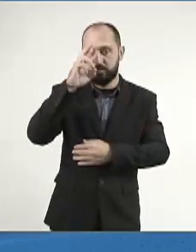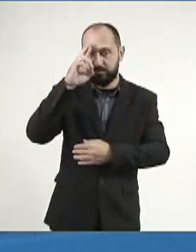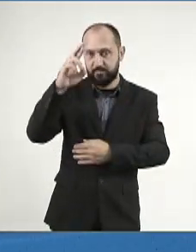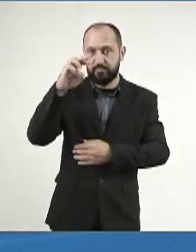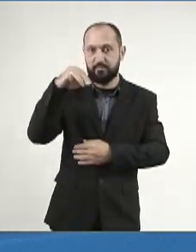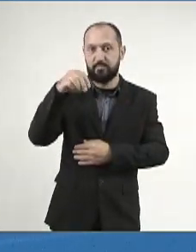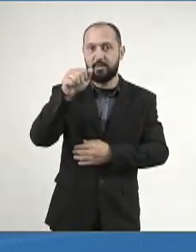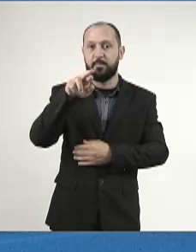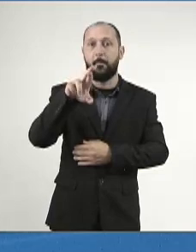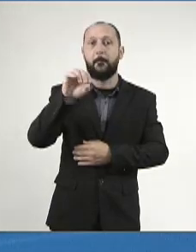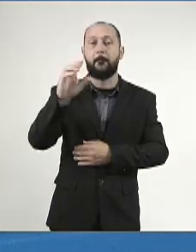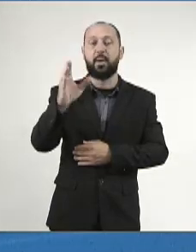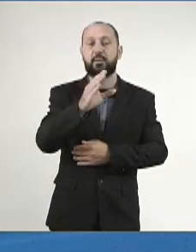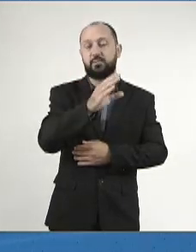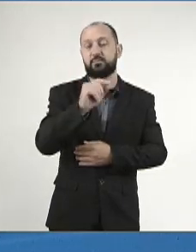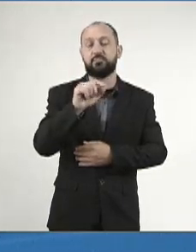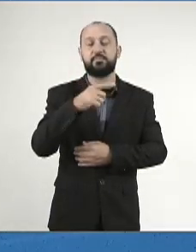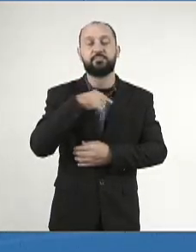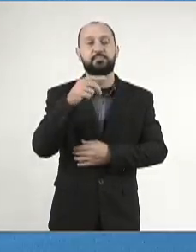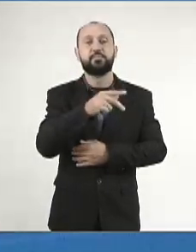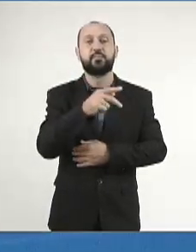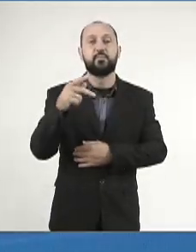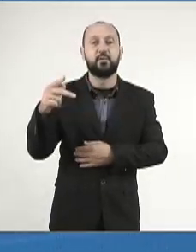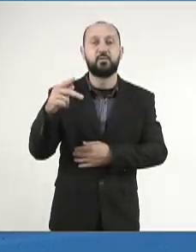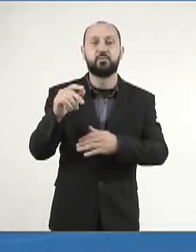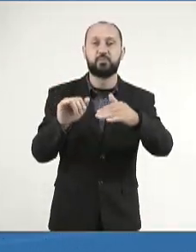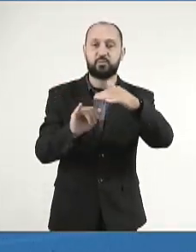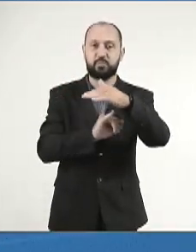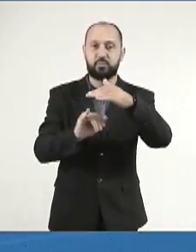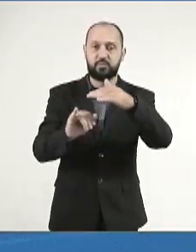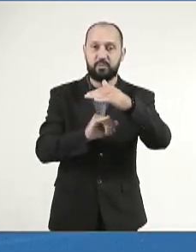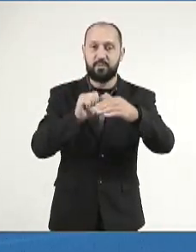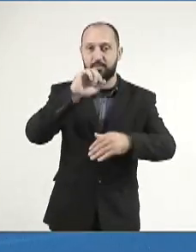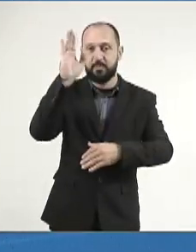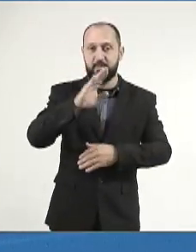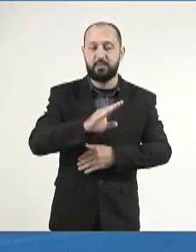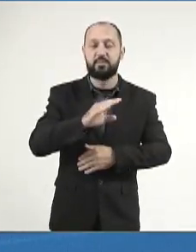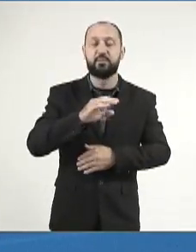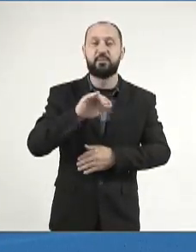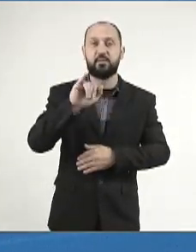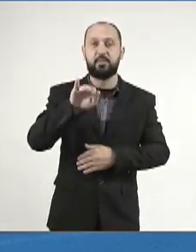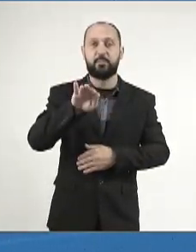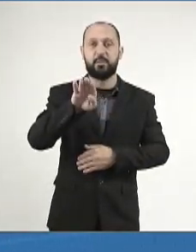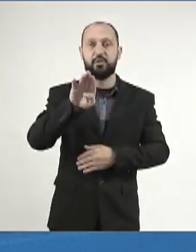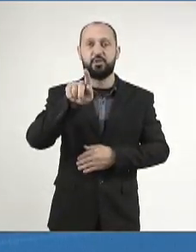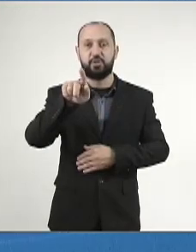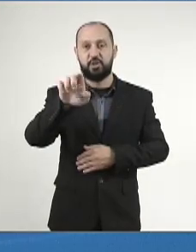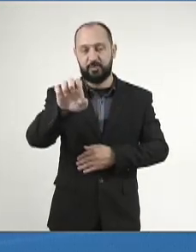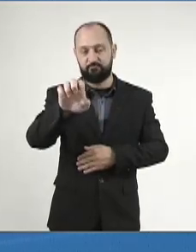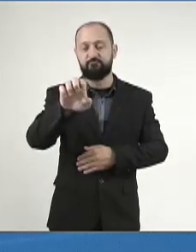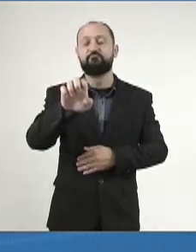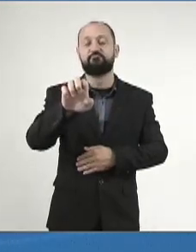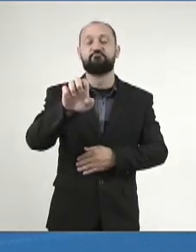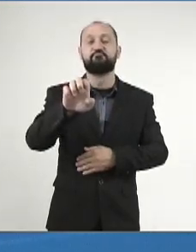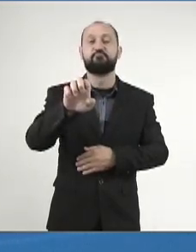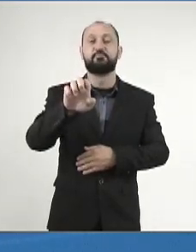Márcio Porschman, presidente do Instituto Brasileiro de Geografia Estatística e IBGE,